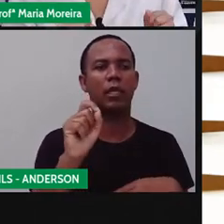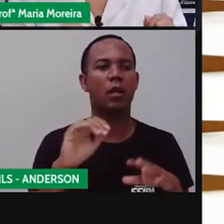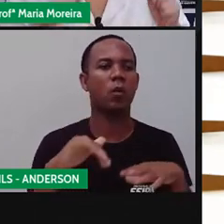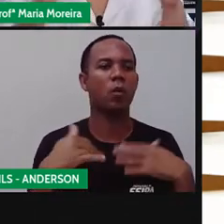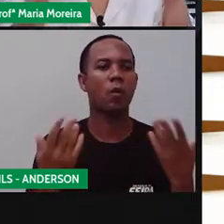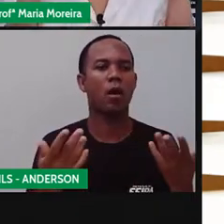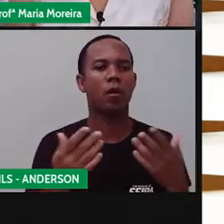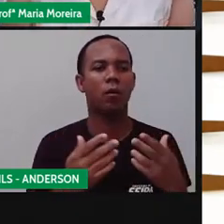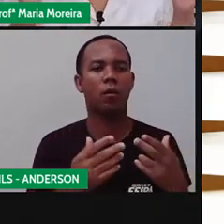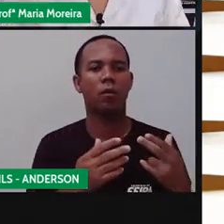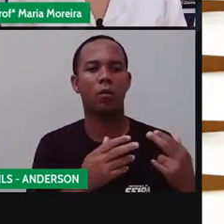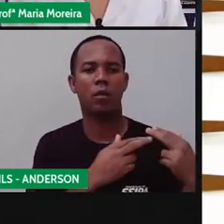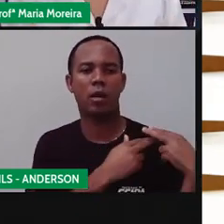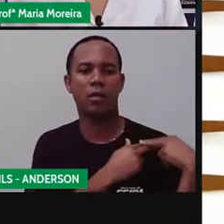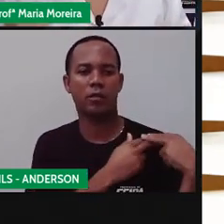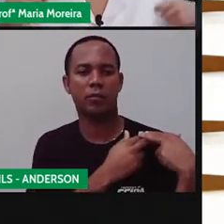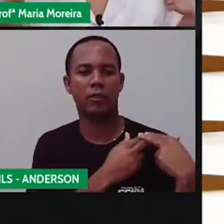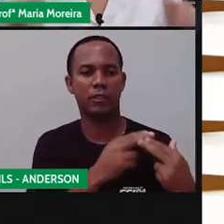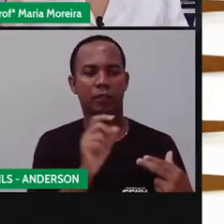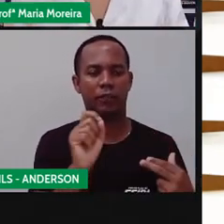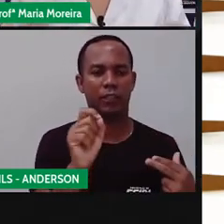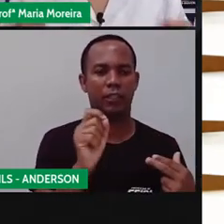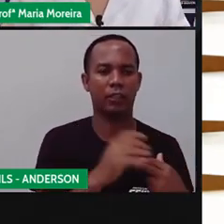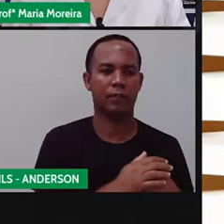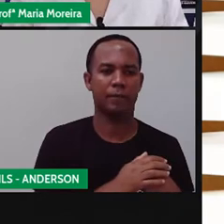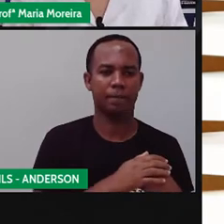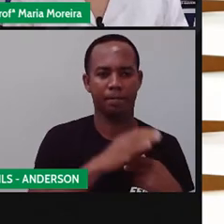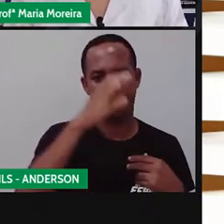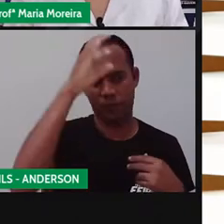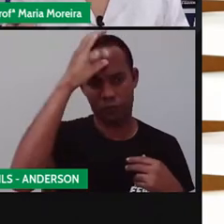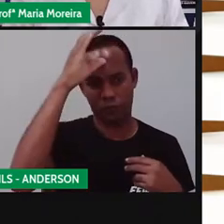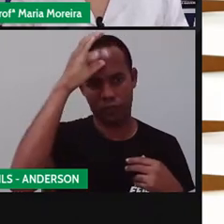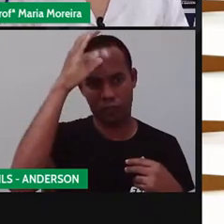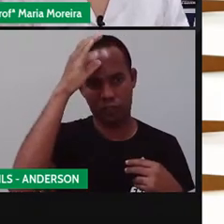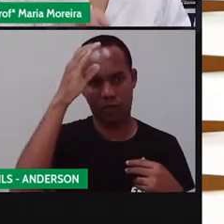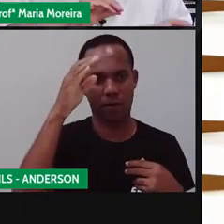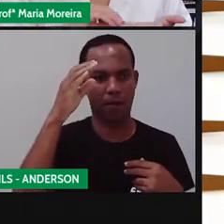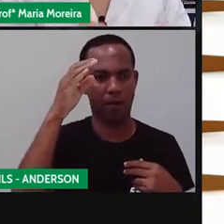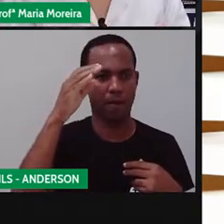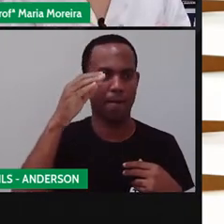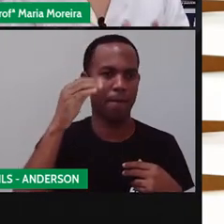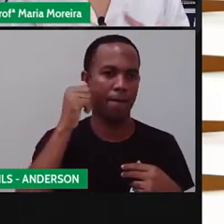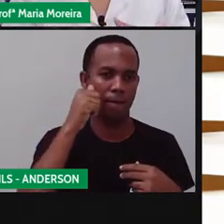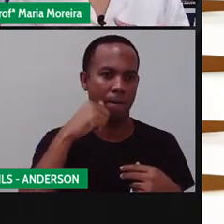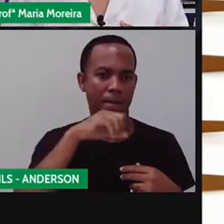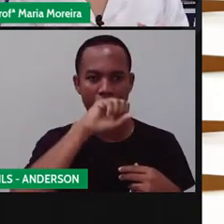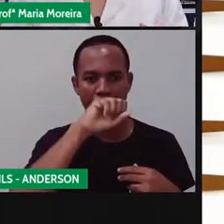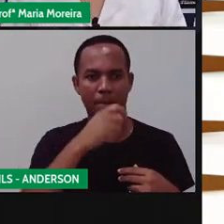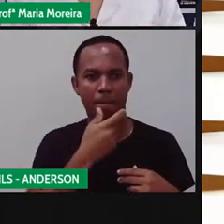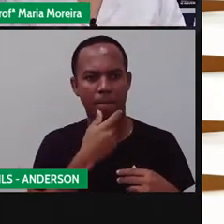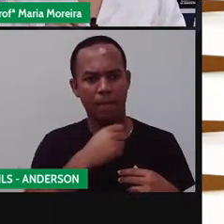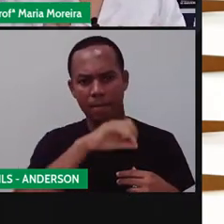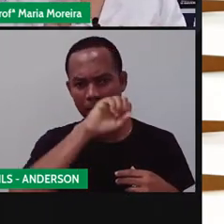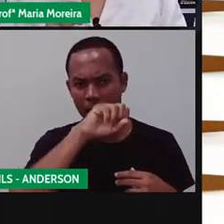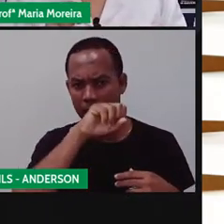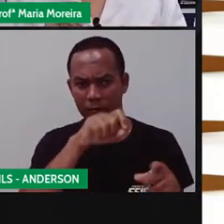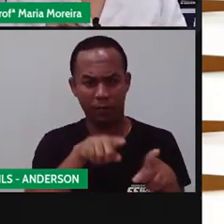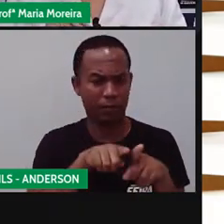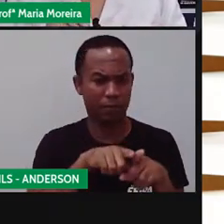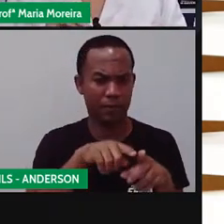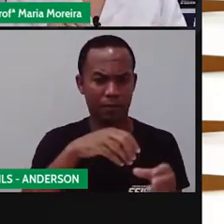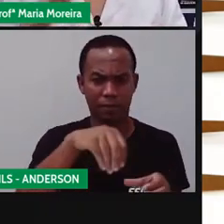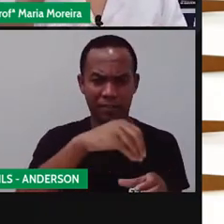com o nosso responsável. A tia, o pai, o dinho do vovô, a vovó. Comiam. Lembra que tem